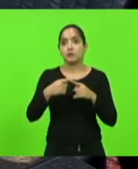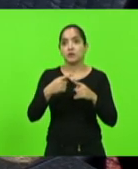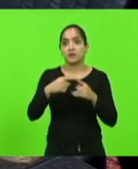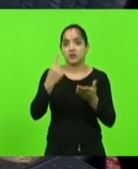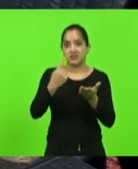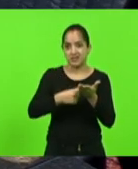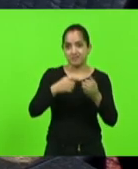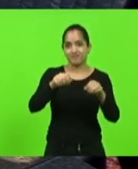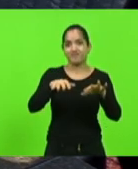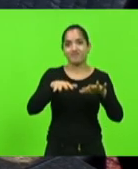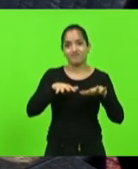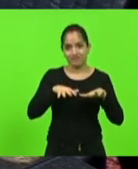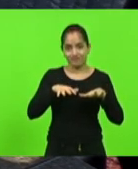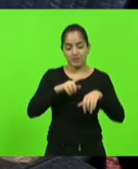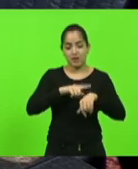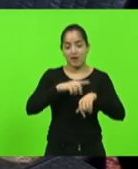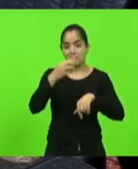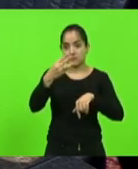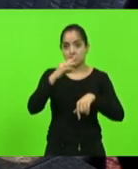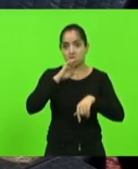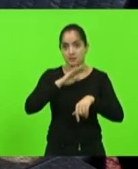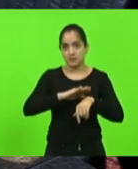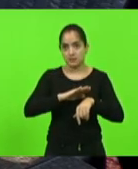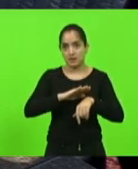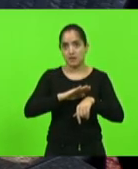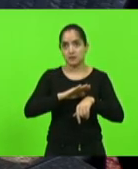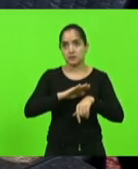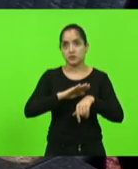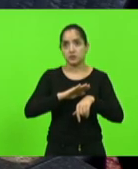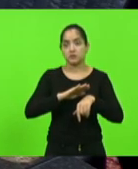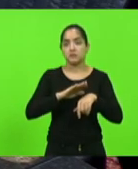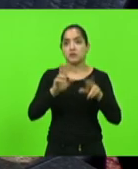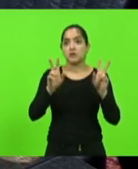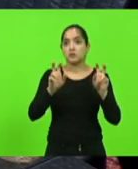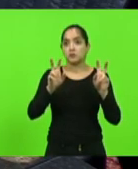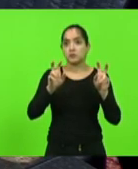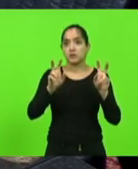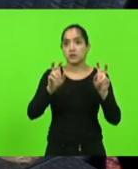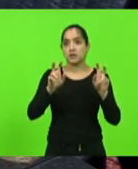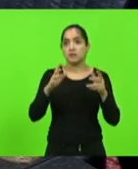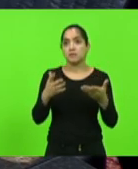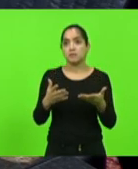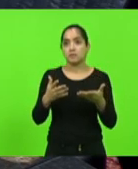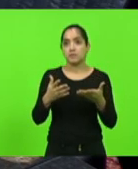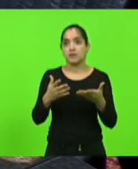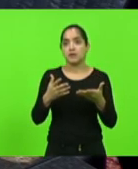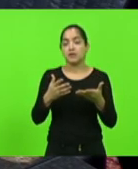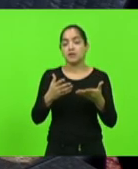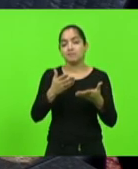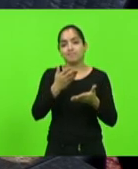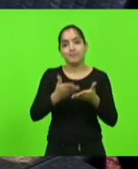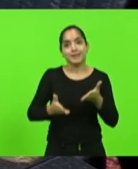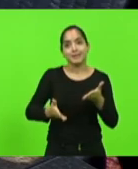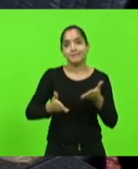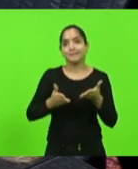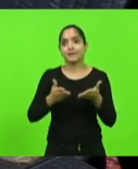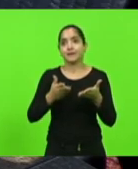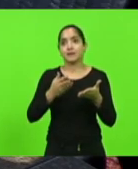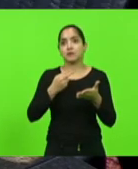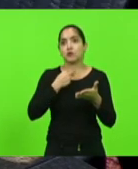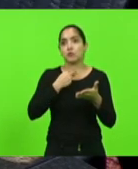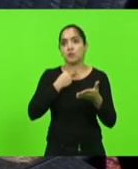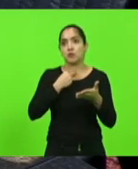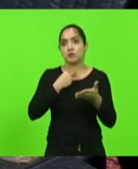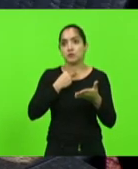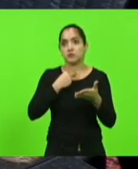-agendada no IMAX 15 horas. de um tema muito delicado para a nossa região, eu não gostaria de perder. Não precisa ser